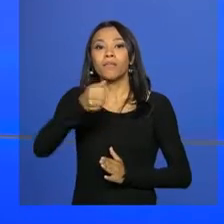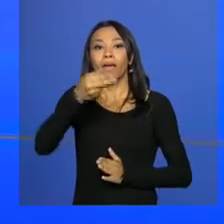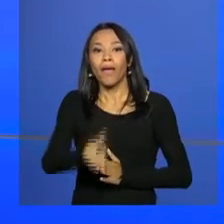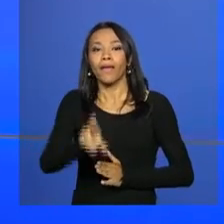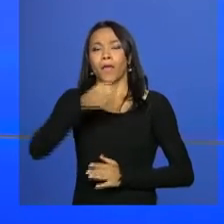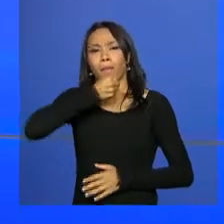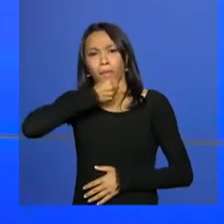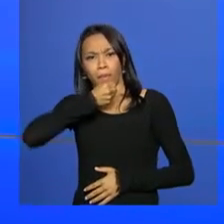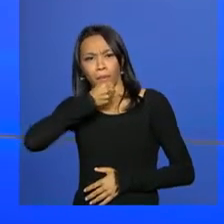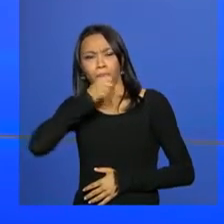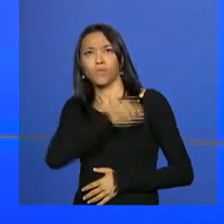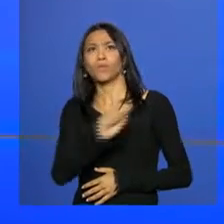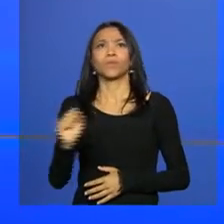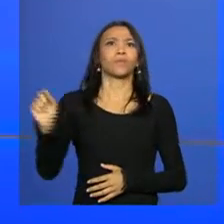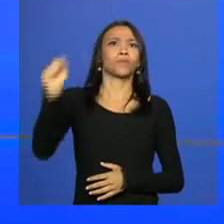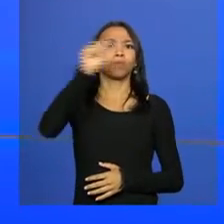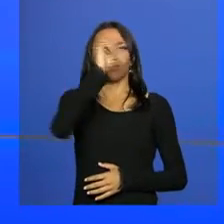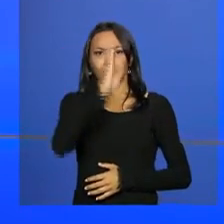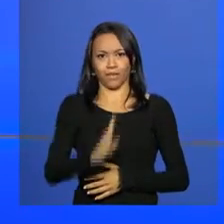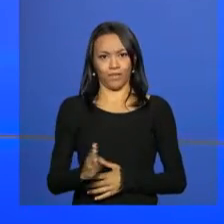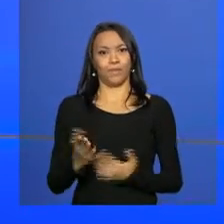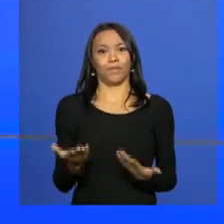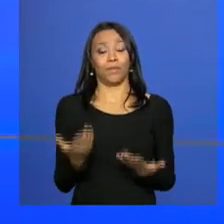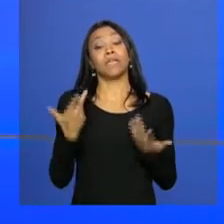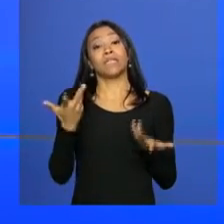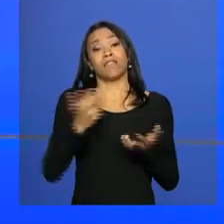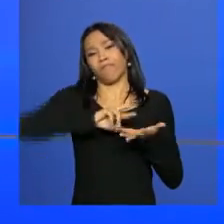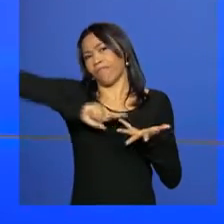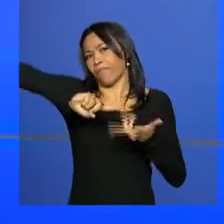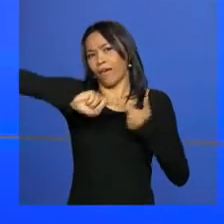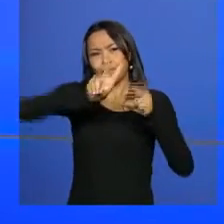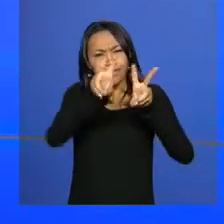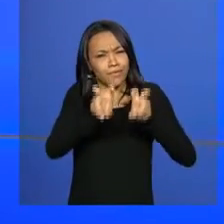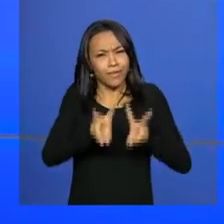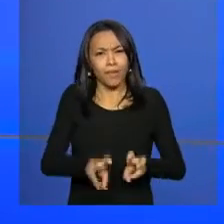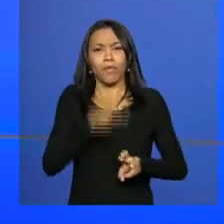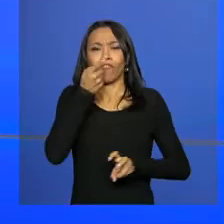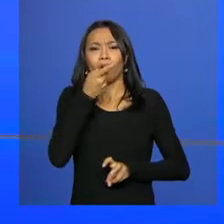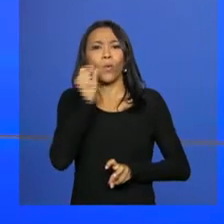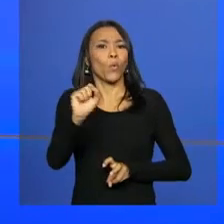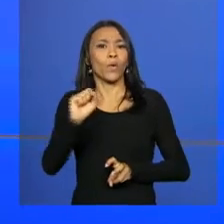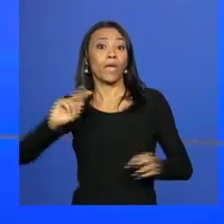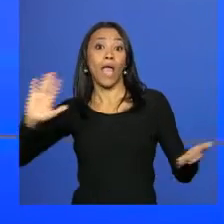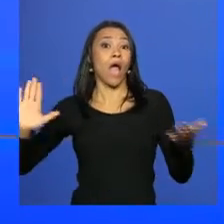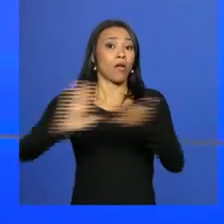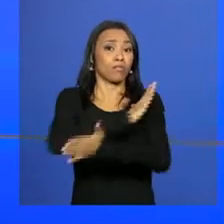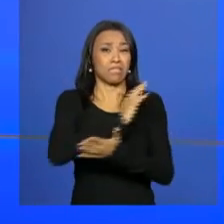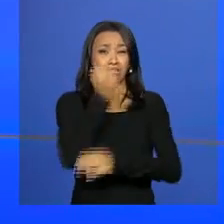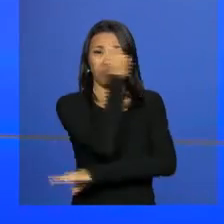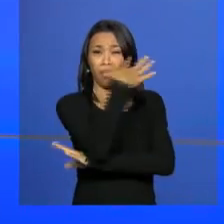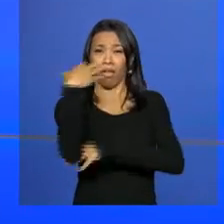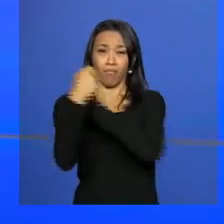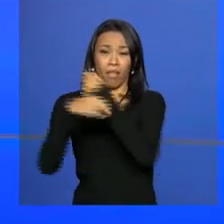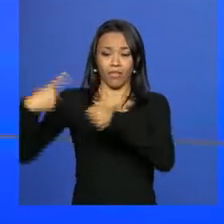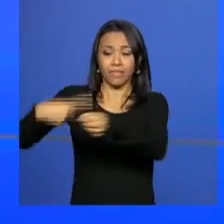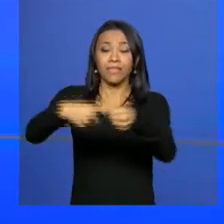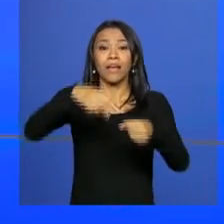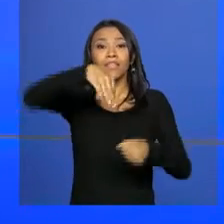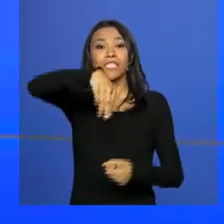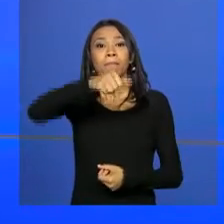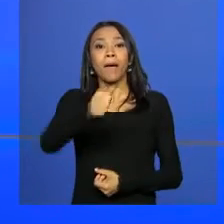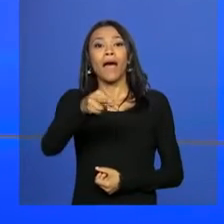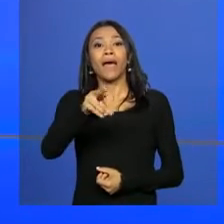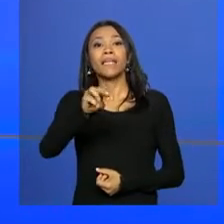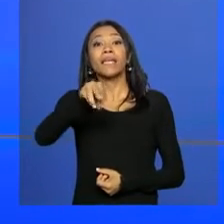âncoras de rádios de todo o país e, entre os vários assuntos, comentou sobre o desastre ambiental de Mariana e o acordo de